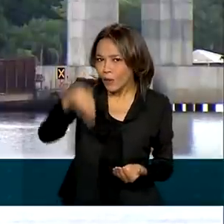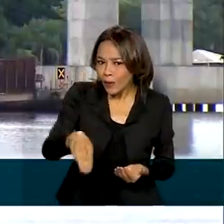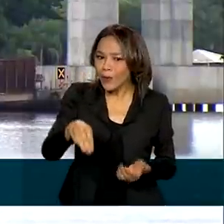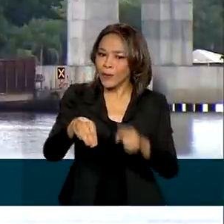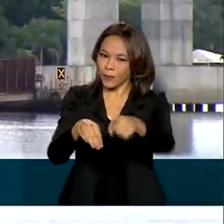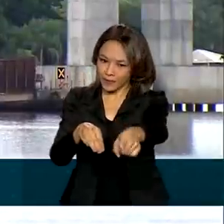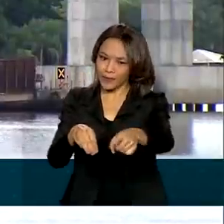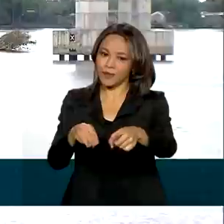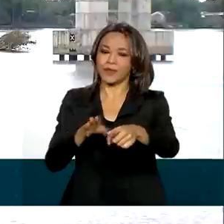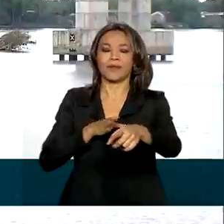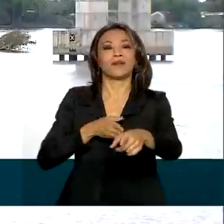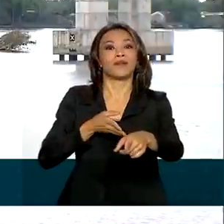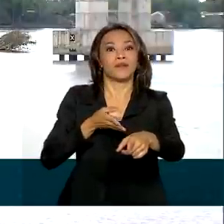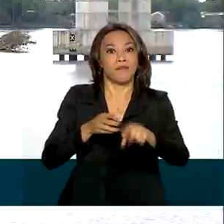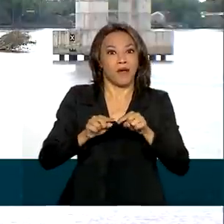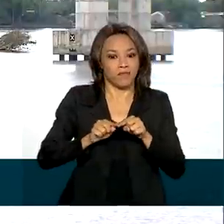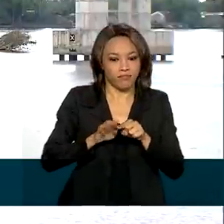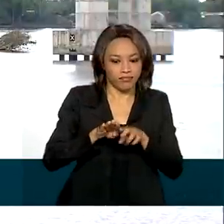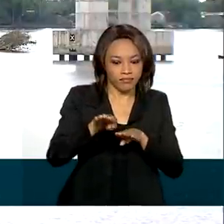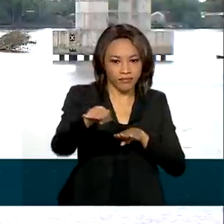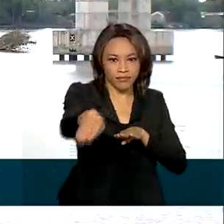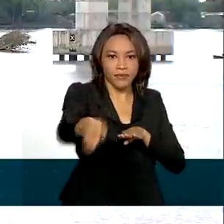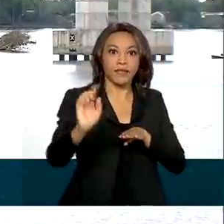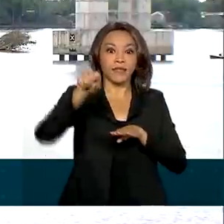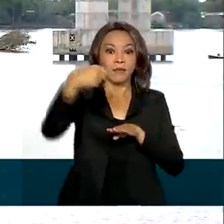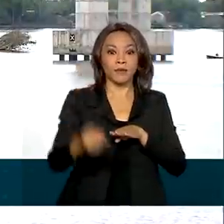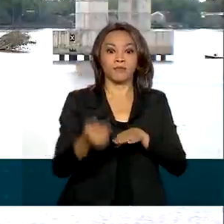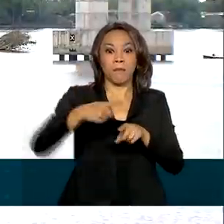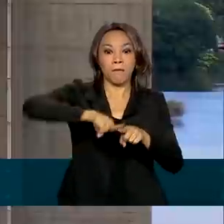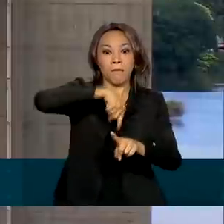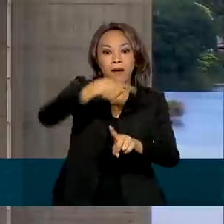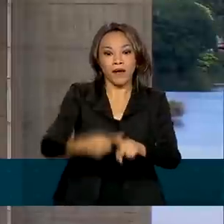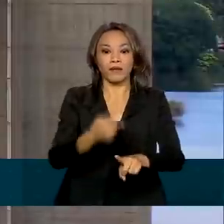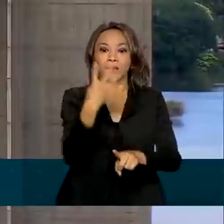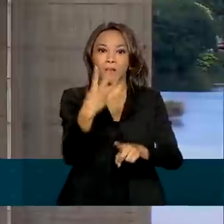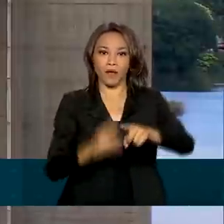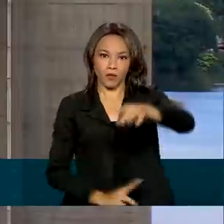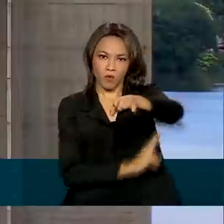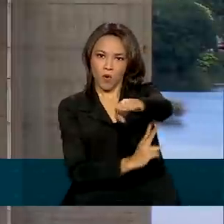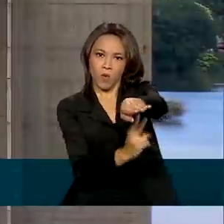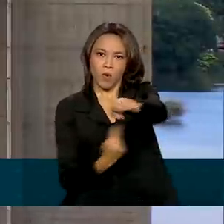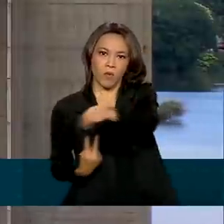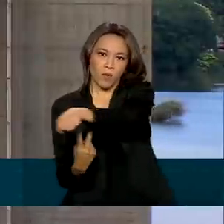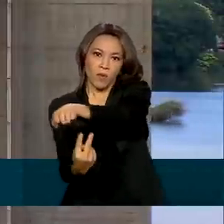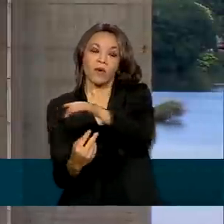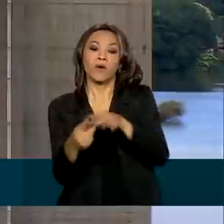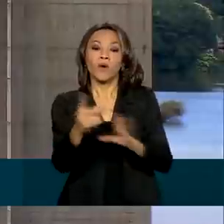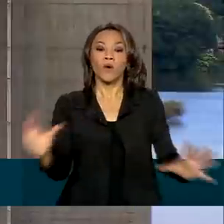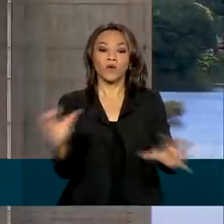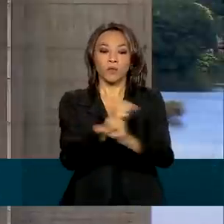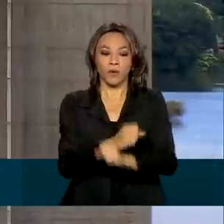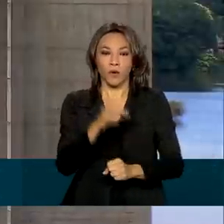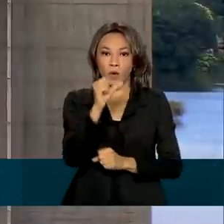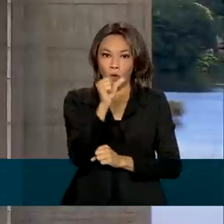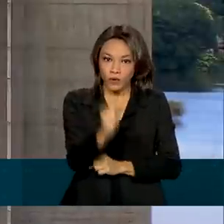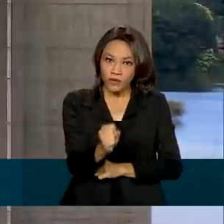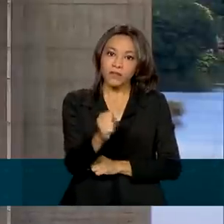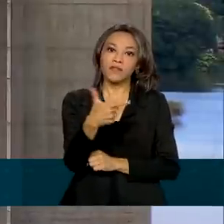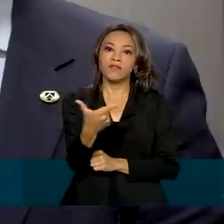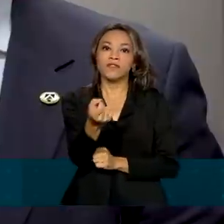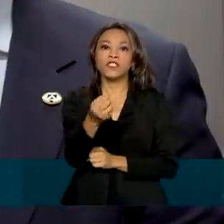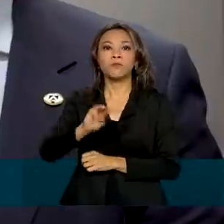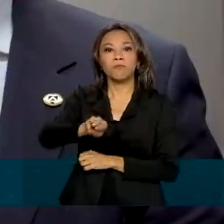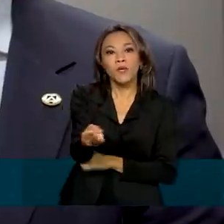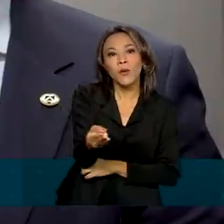alças de acesso. Em breve, serão mais 4 alças. A obra está orçada em 820 milhões de reais.